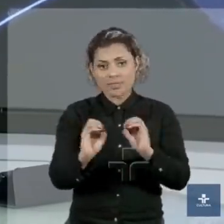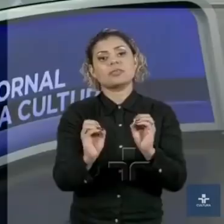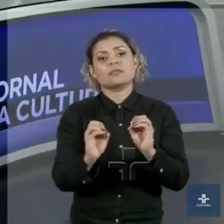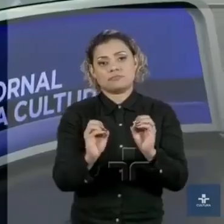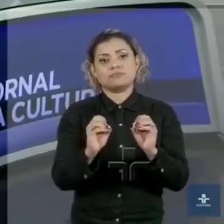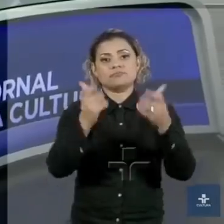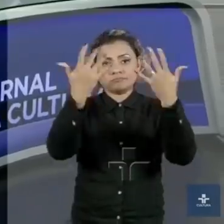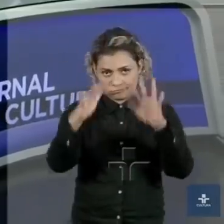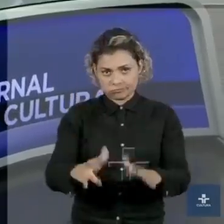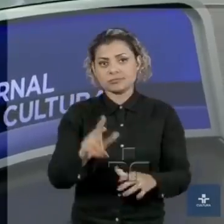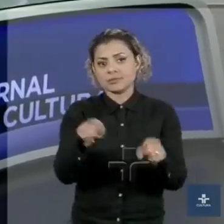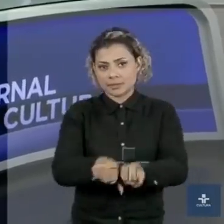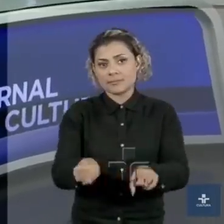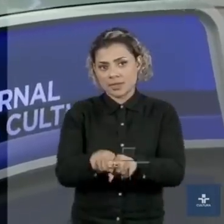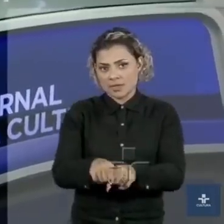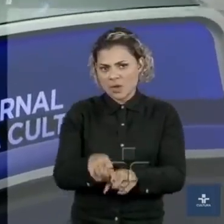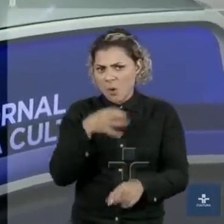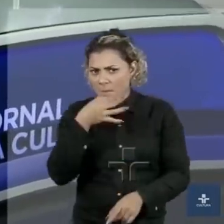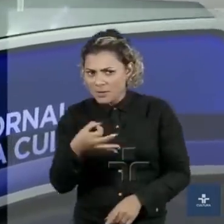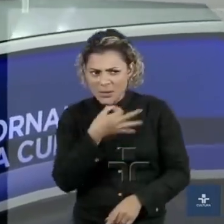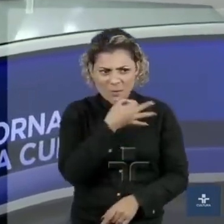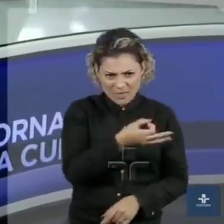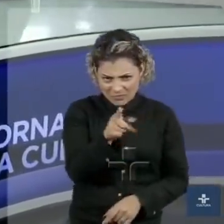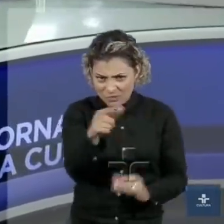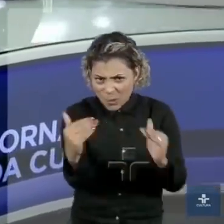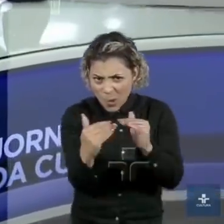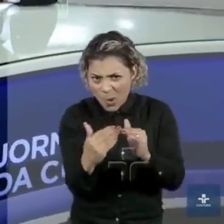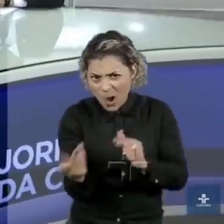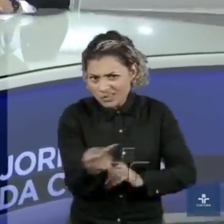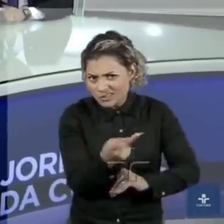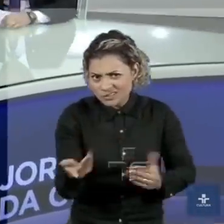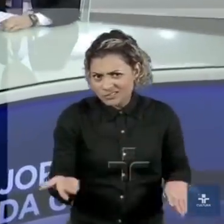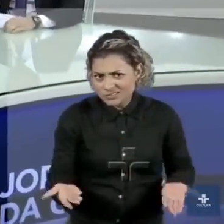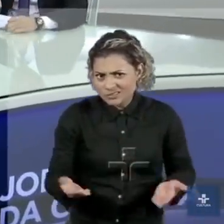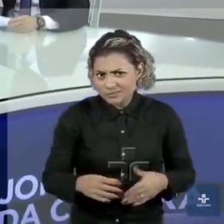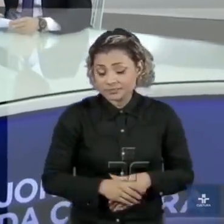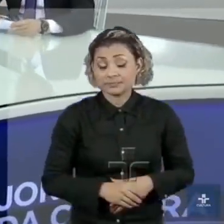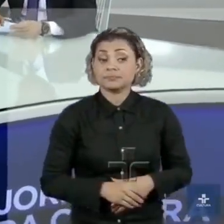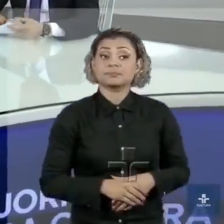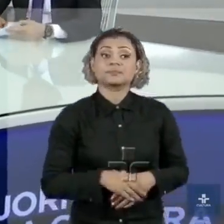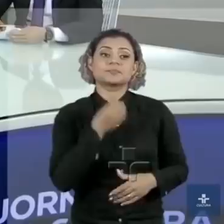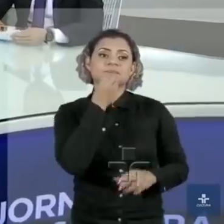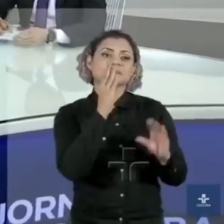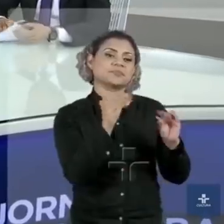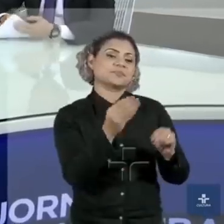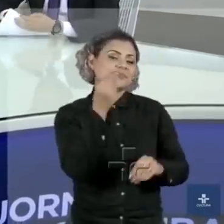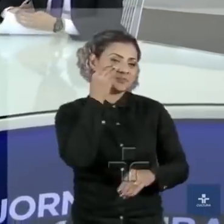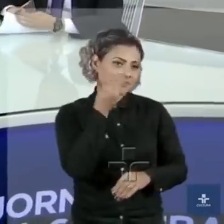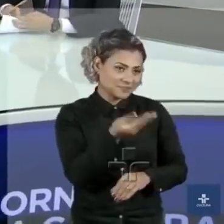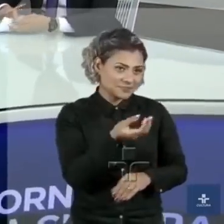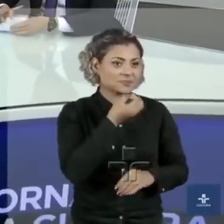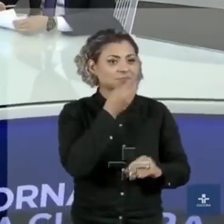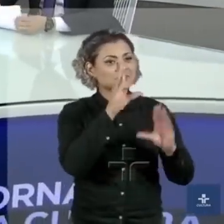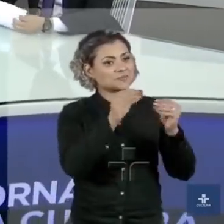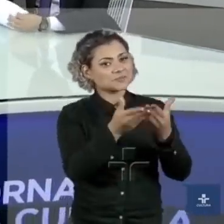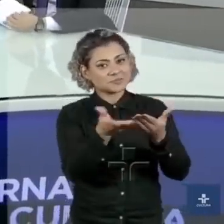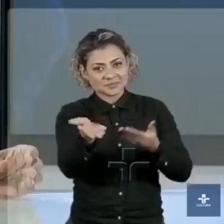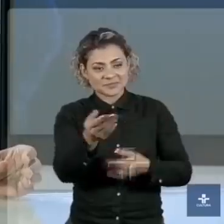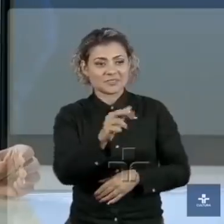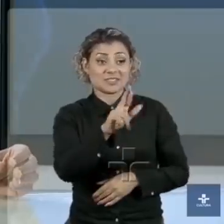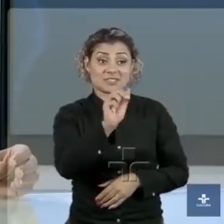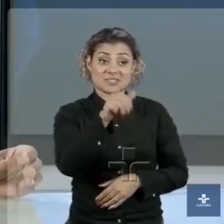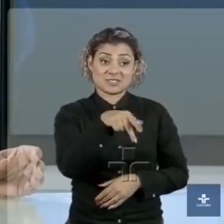Vocês concordam com essas previsões, deputado? Olha, primeiro, boa noite Joyce, boa noite Kim.